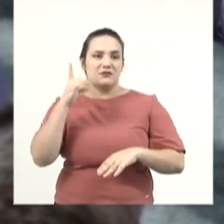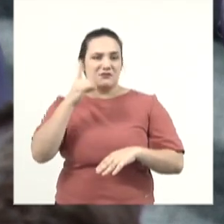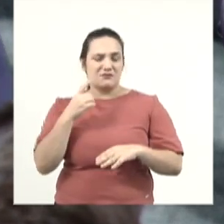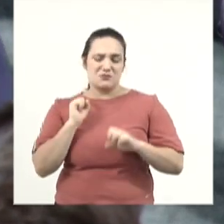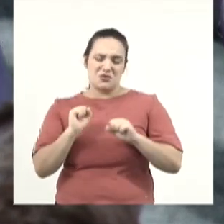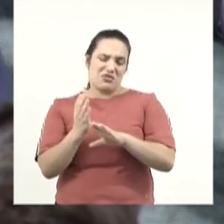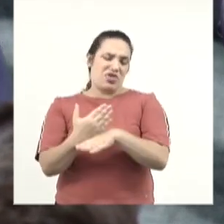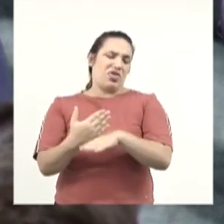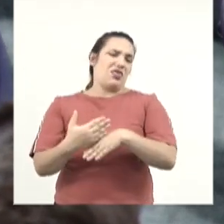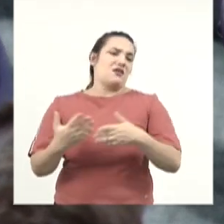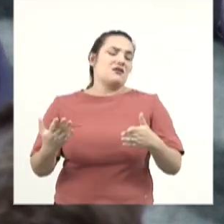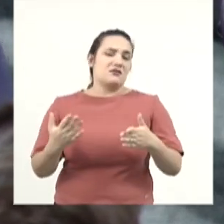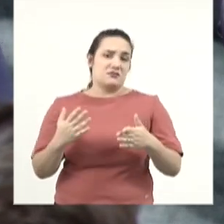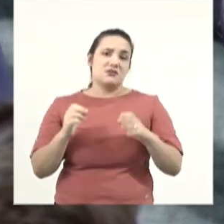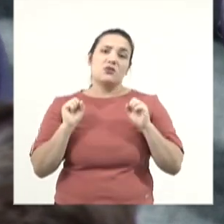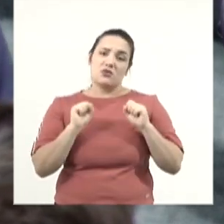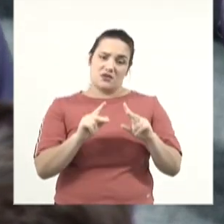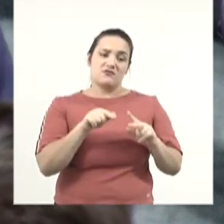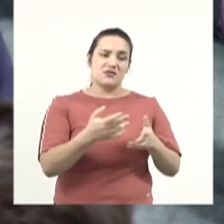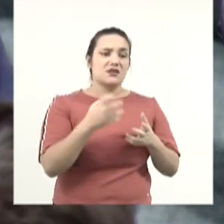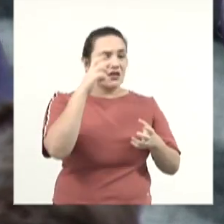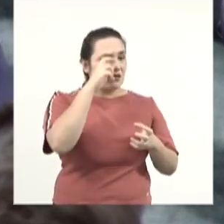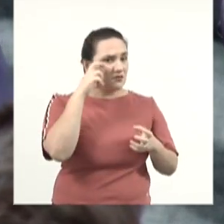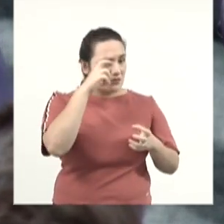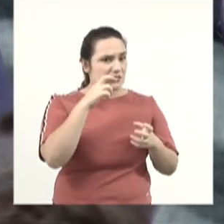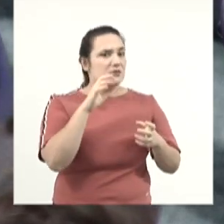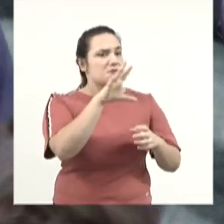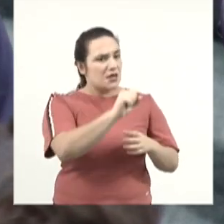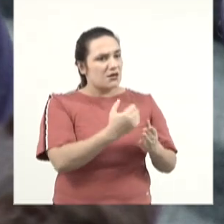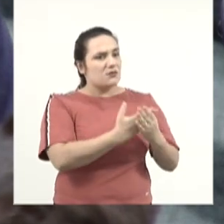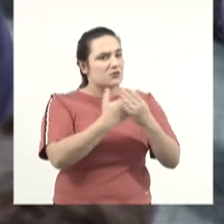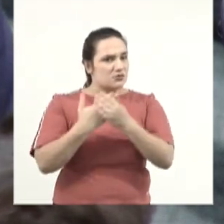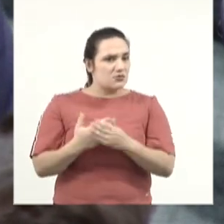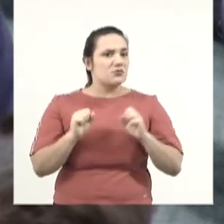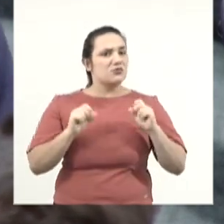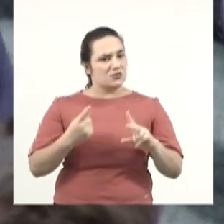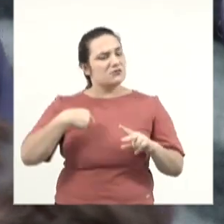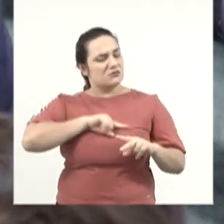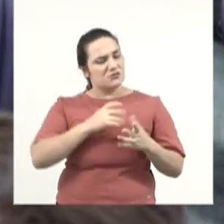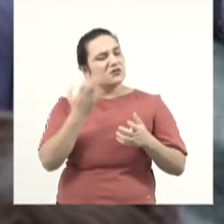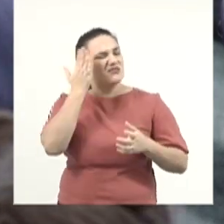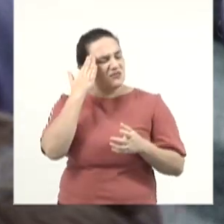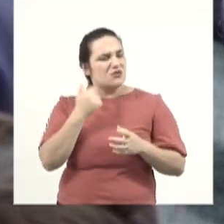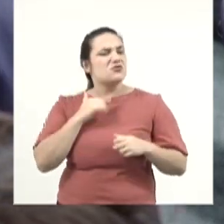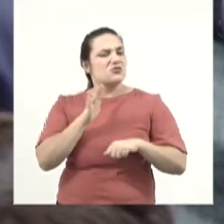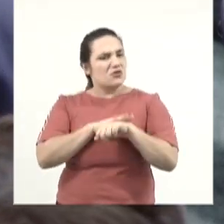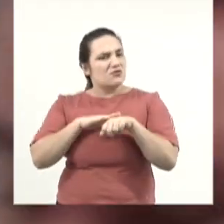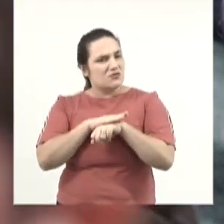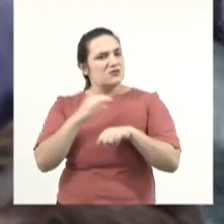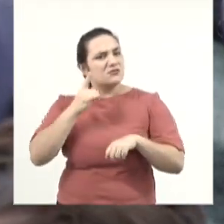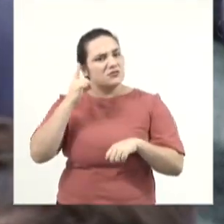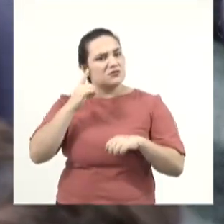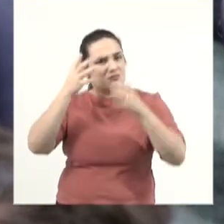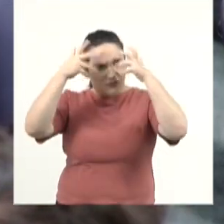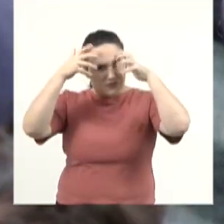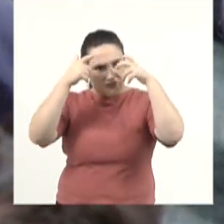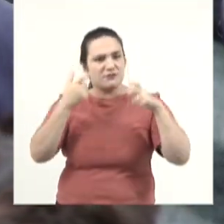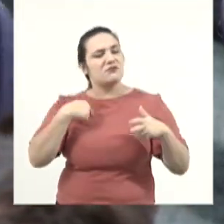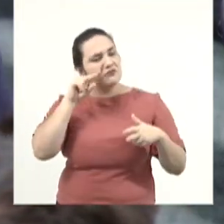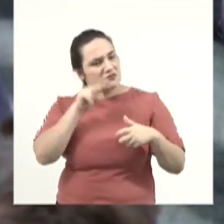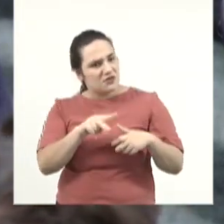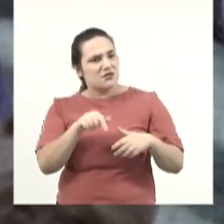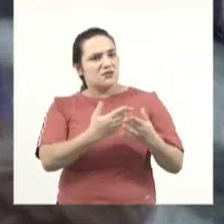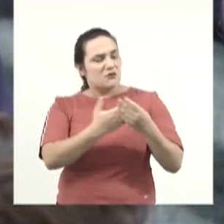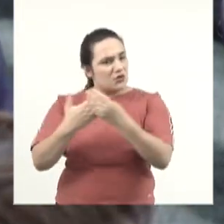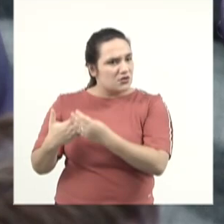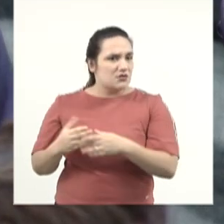modo. Uma coisa é fiscalizar, pegar processo, olhar, e nós vamos procurar saber, estava conversando com o deputado Paulo Luarte, vamos dar uma olhada